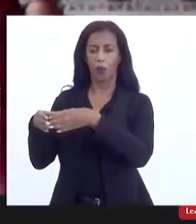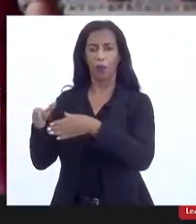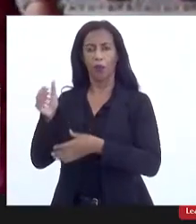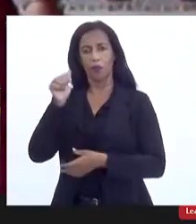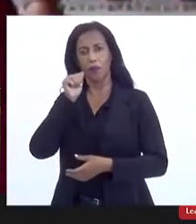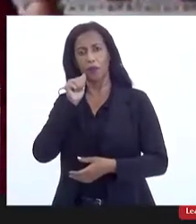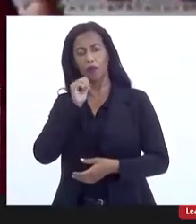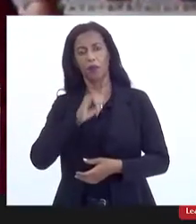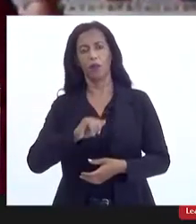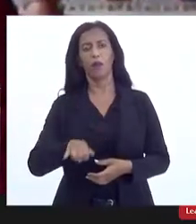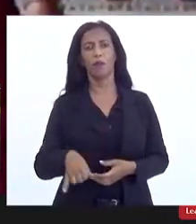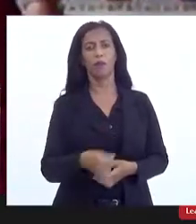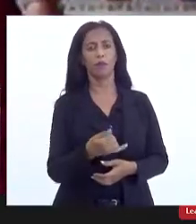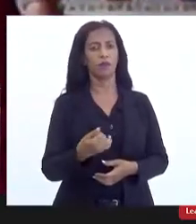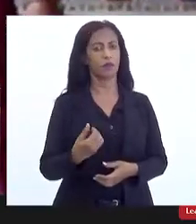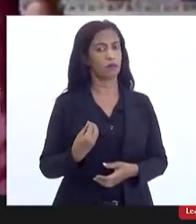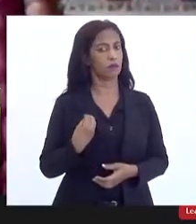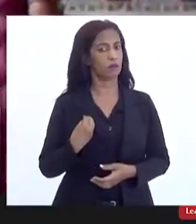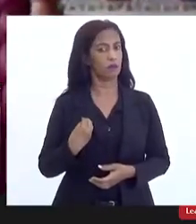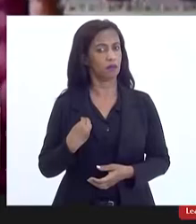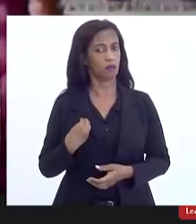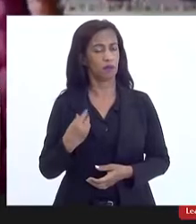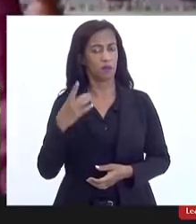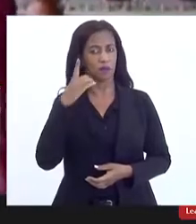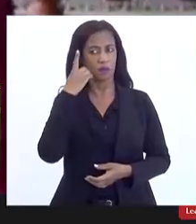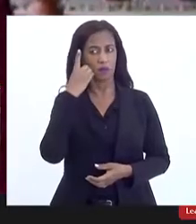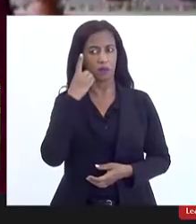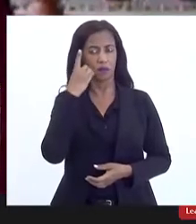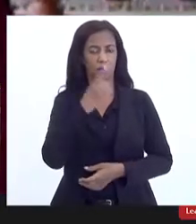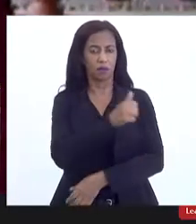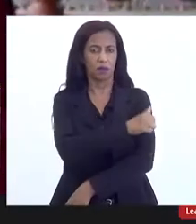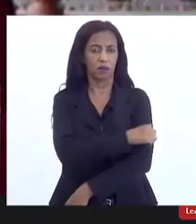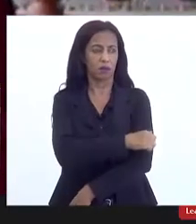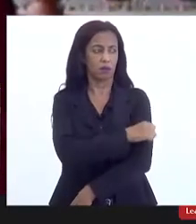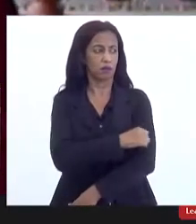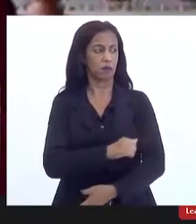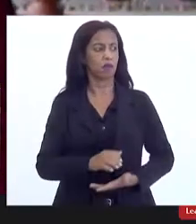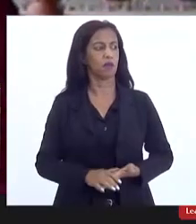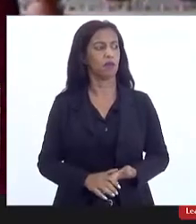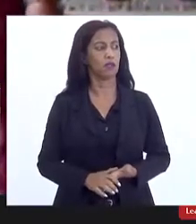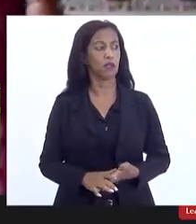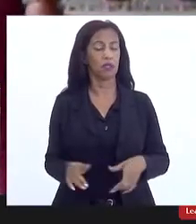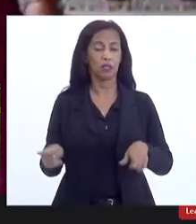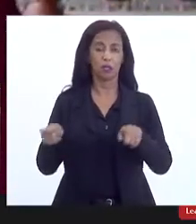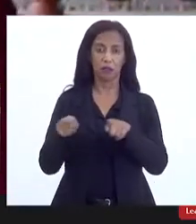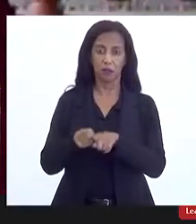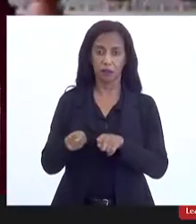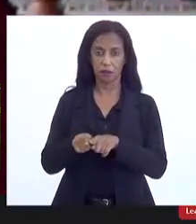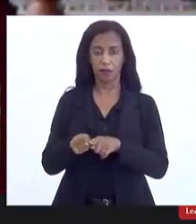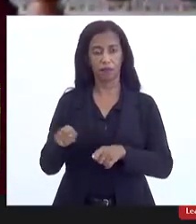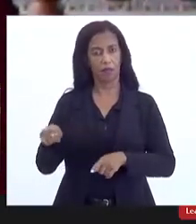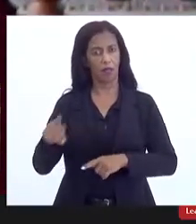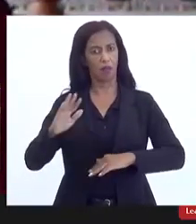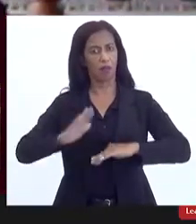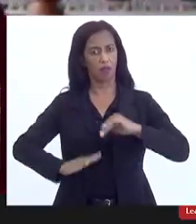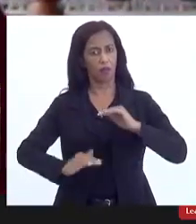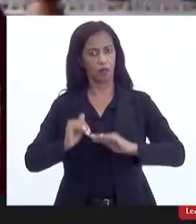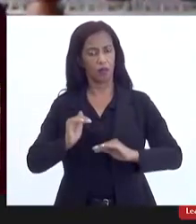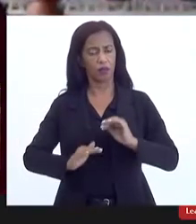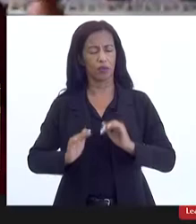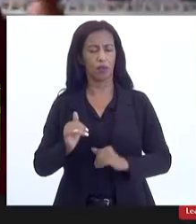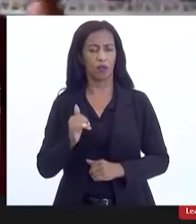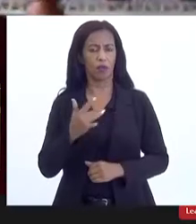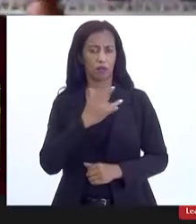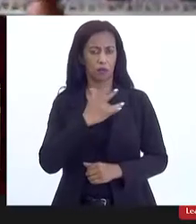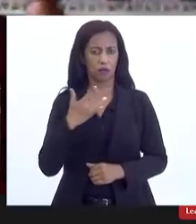aproveitando a presença da deputada enfermeira Regiane, que também é profissional da